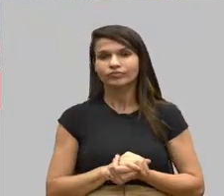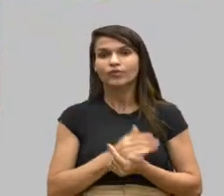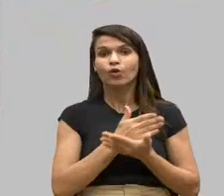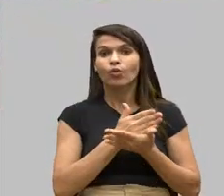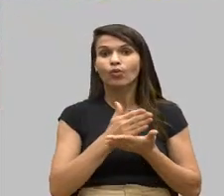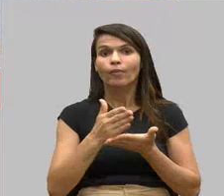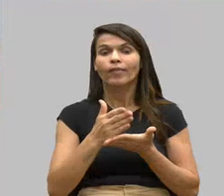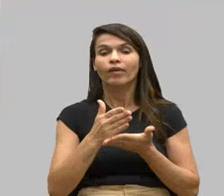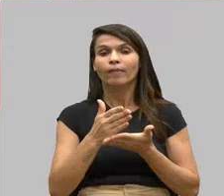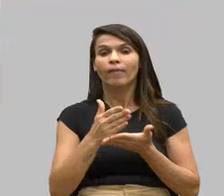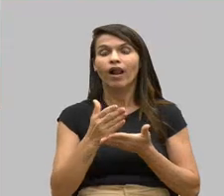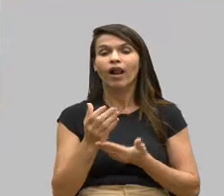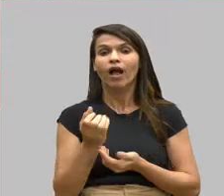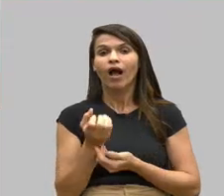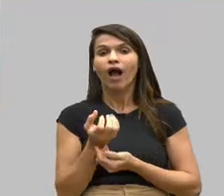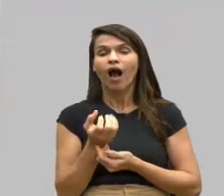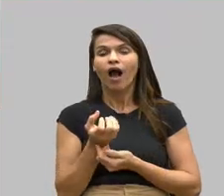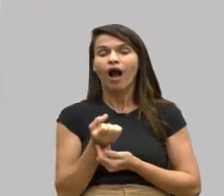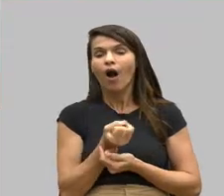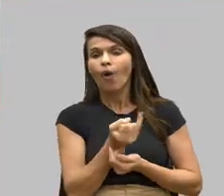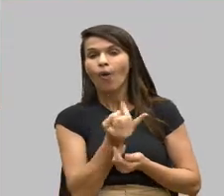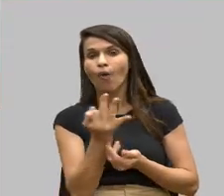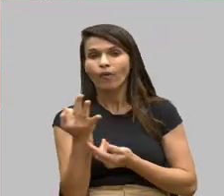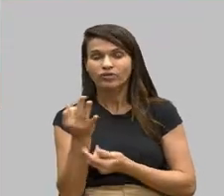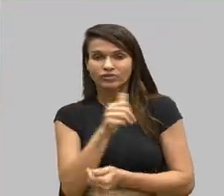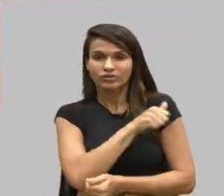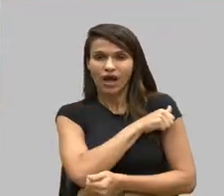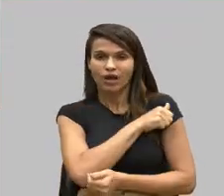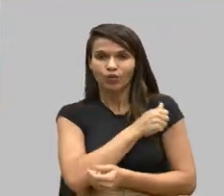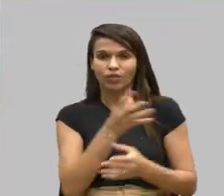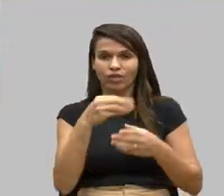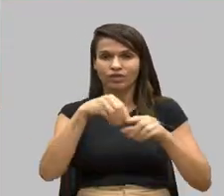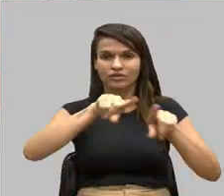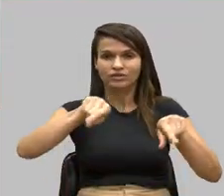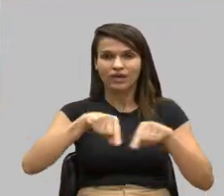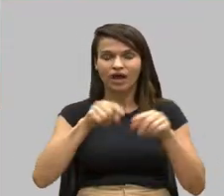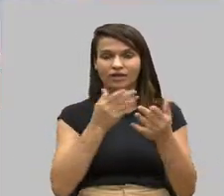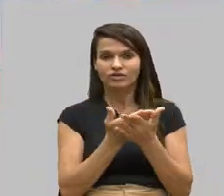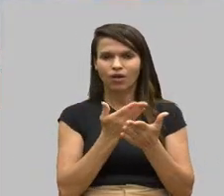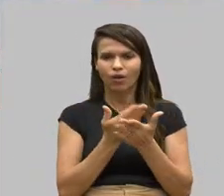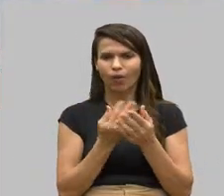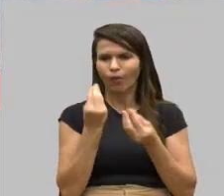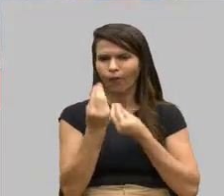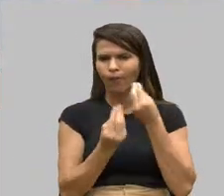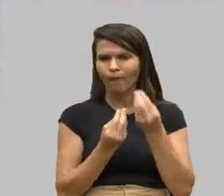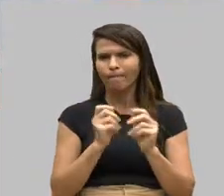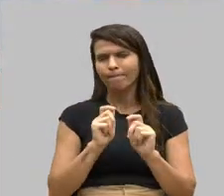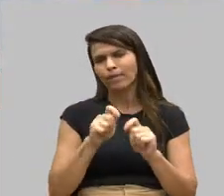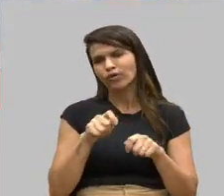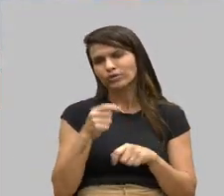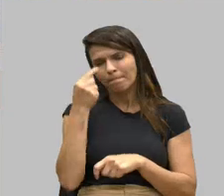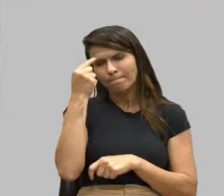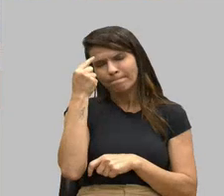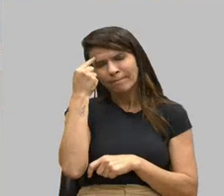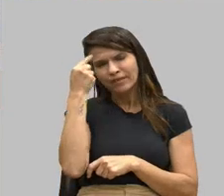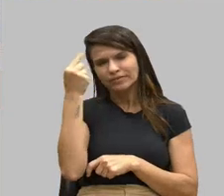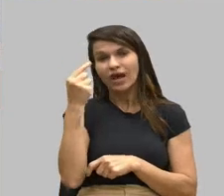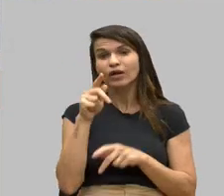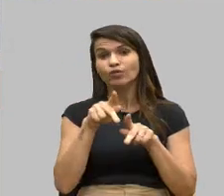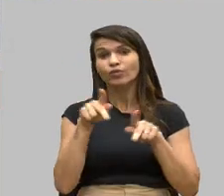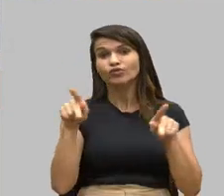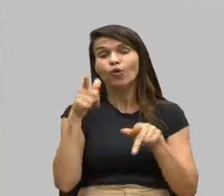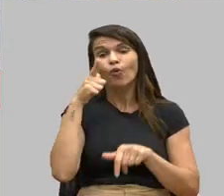quantitativo de alunos em salas de aula. Como pode achar que um professor dá conta